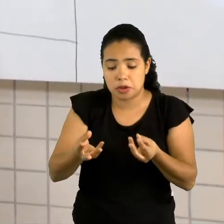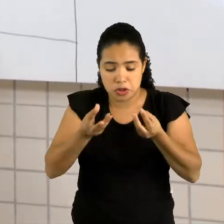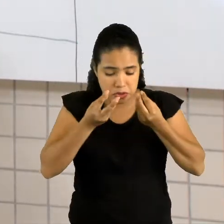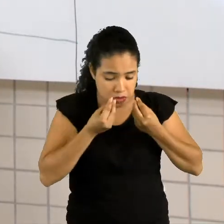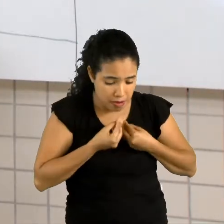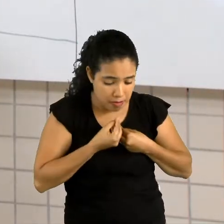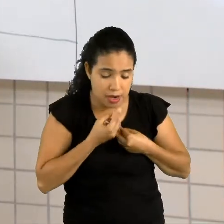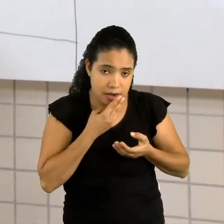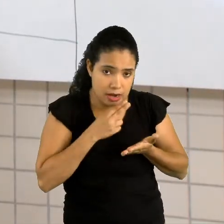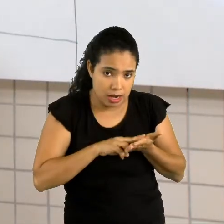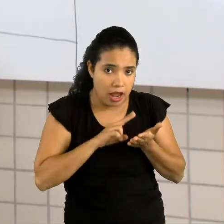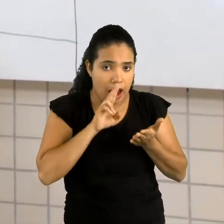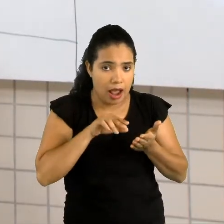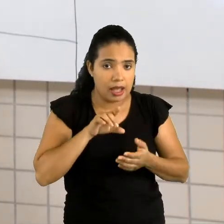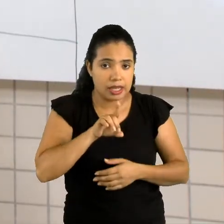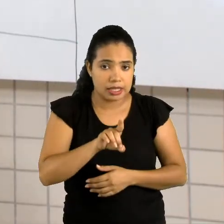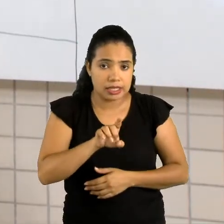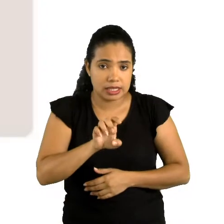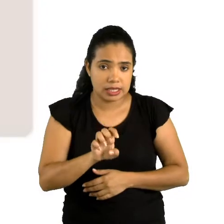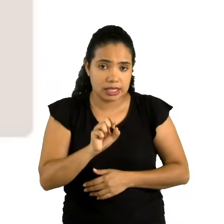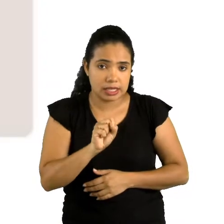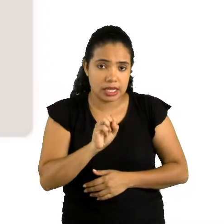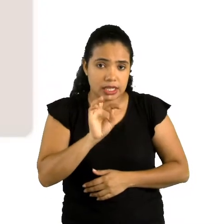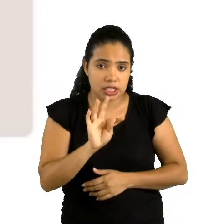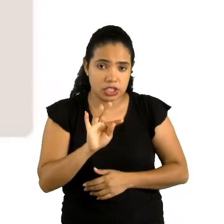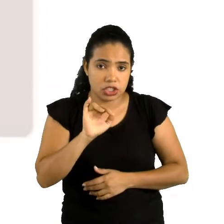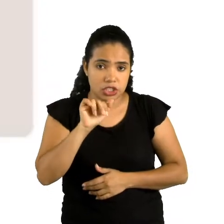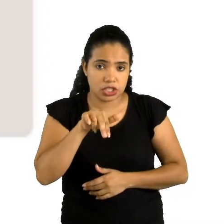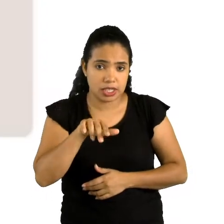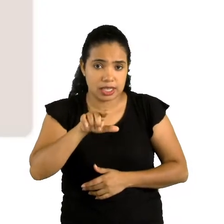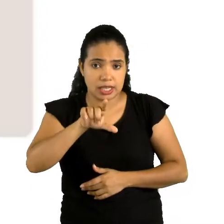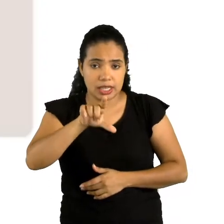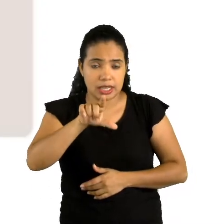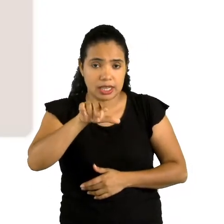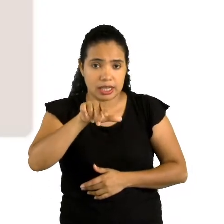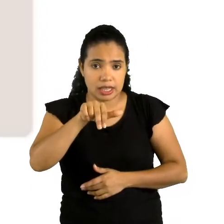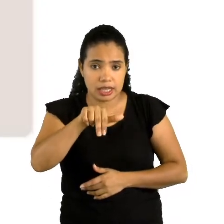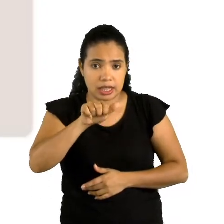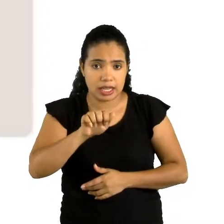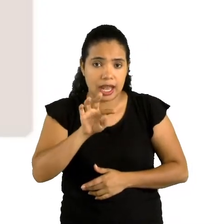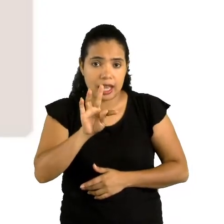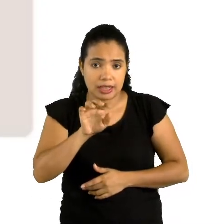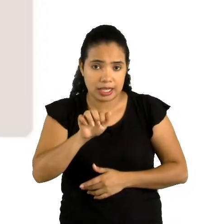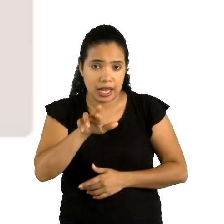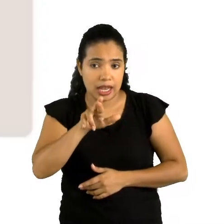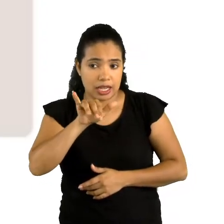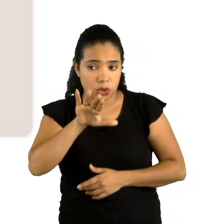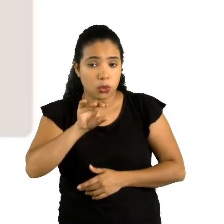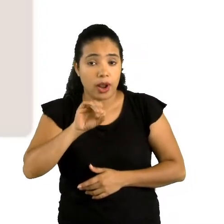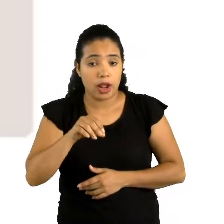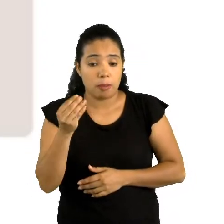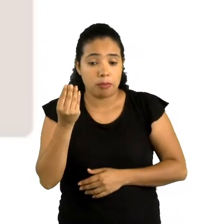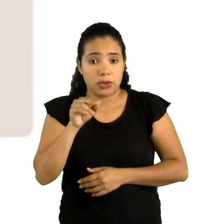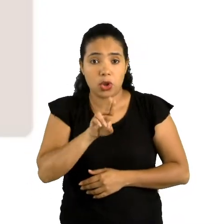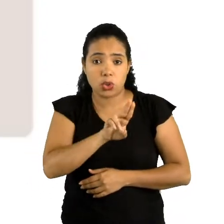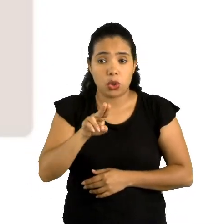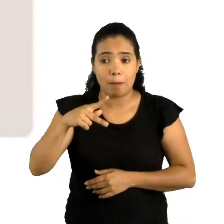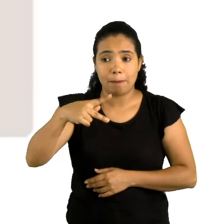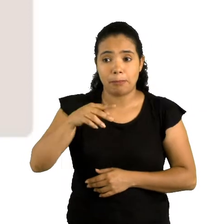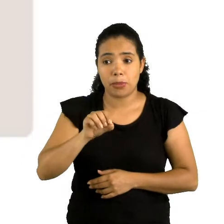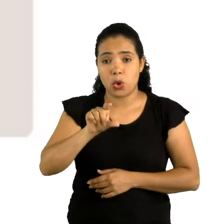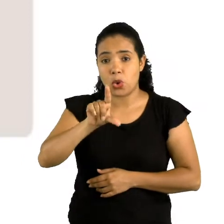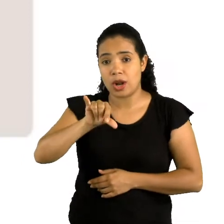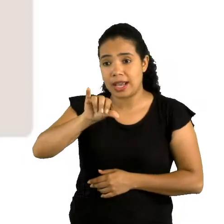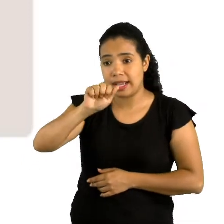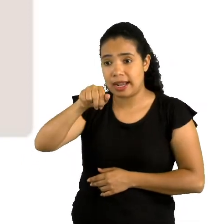carta, que é o destinatário. Ali tem a Apoliana, tem o endereço dela, o plano diretor, que é